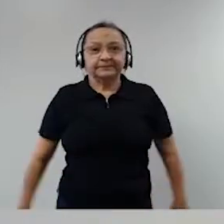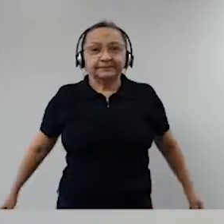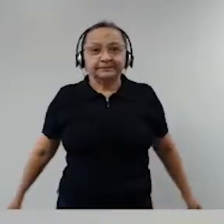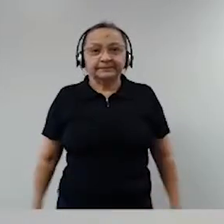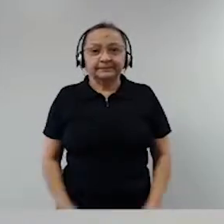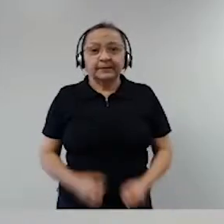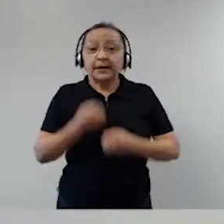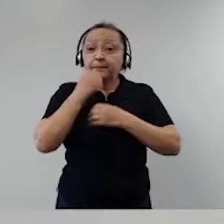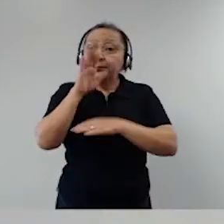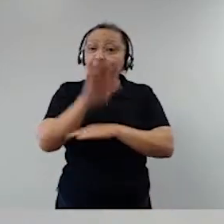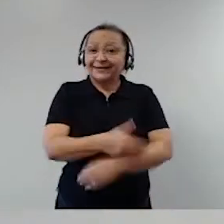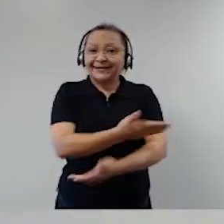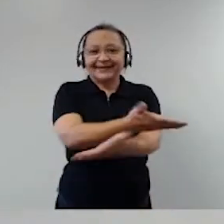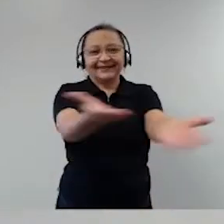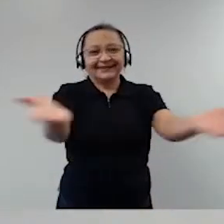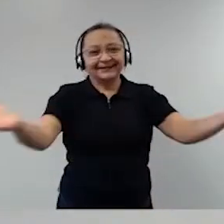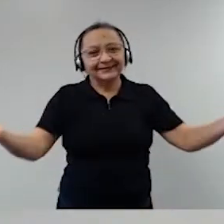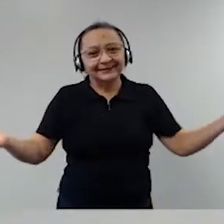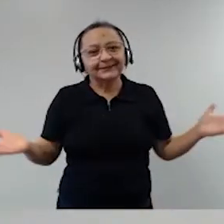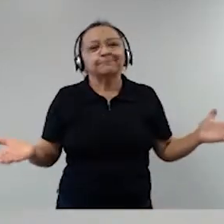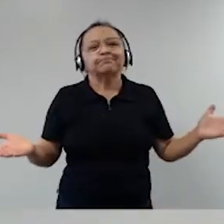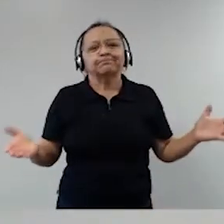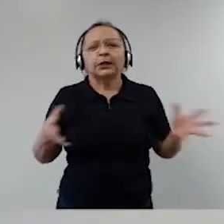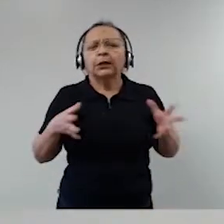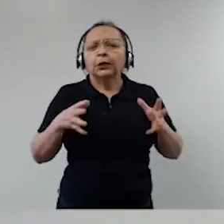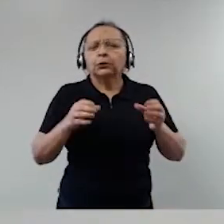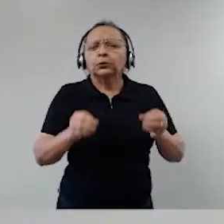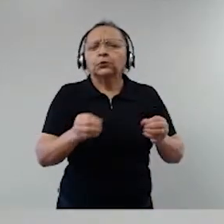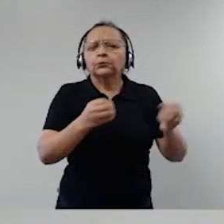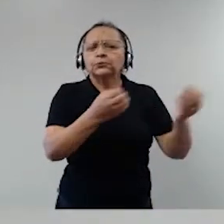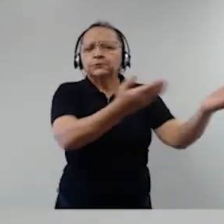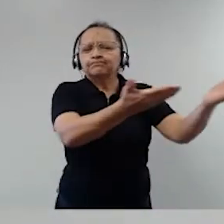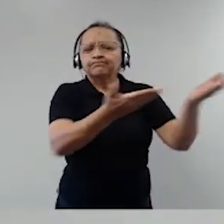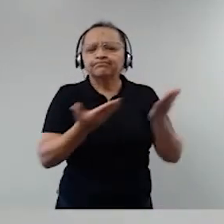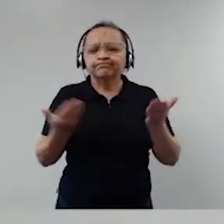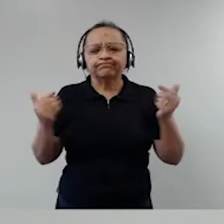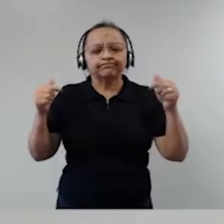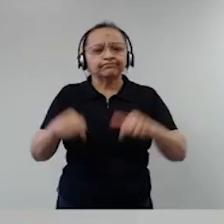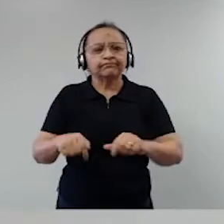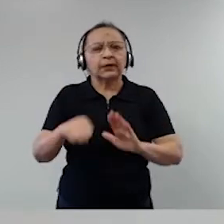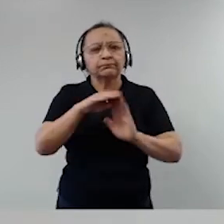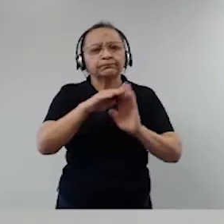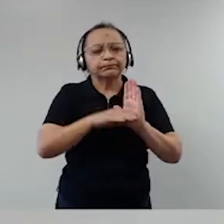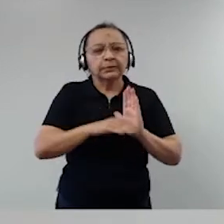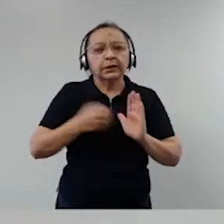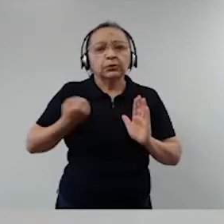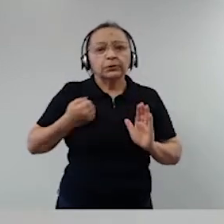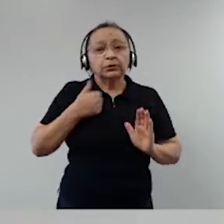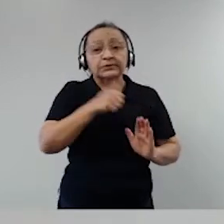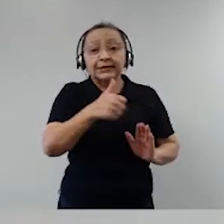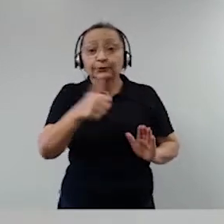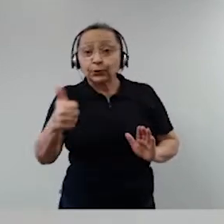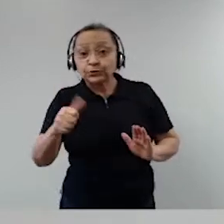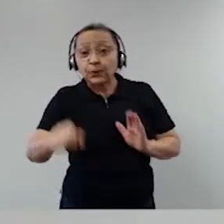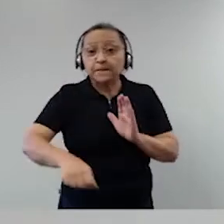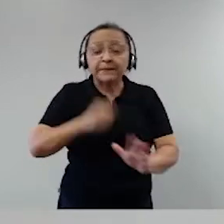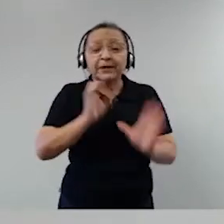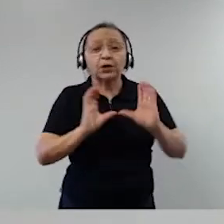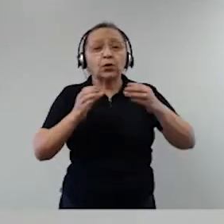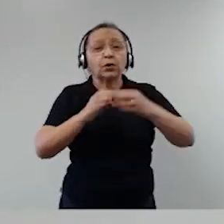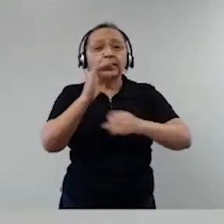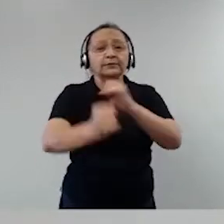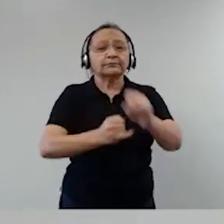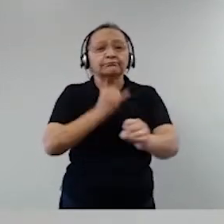Boa tarde a todos. Sejam muito bem-vindos ao painel 111 do primeiro congresso